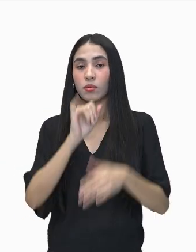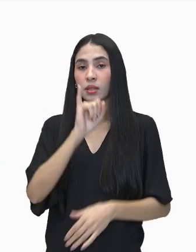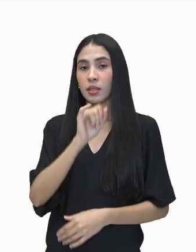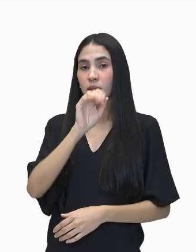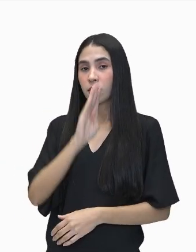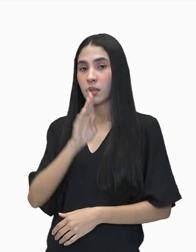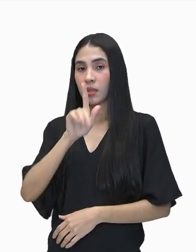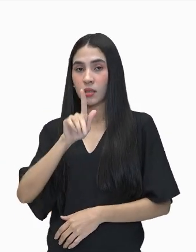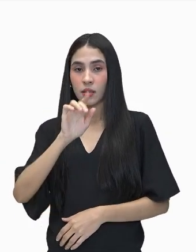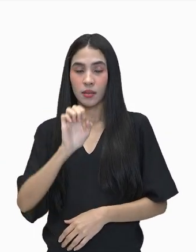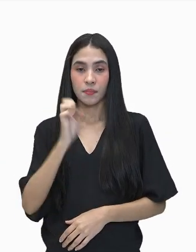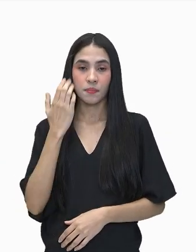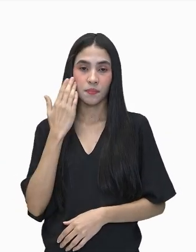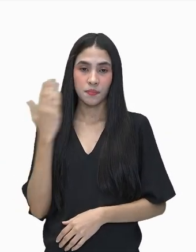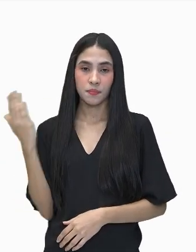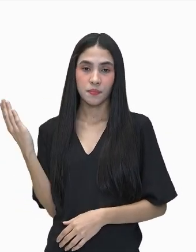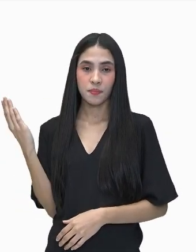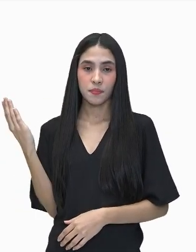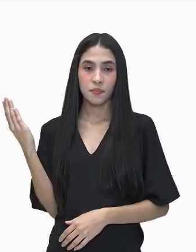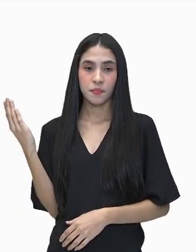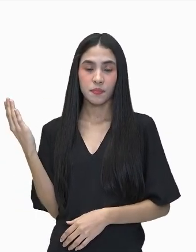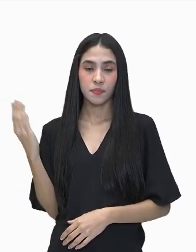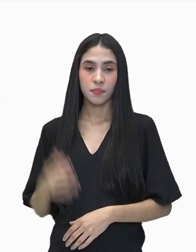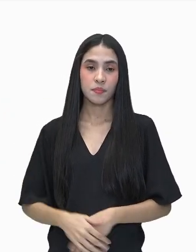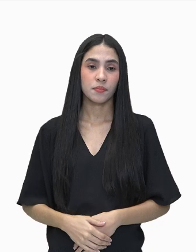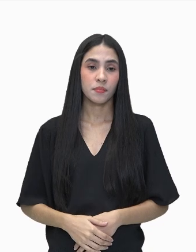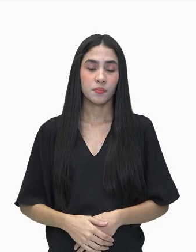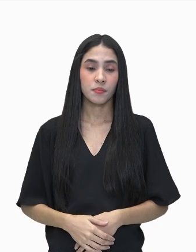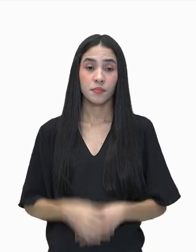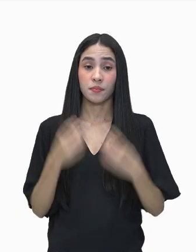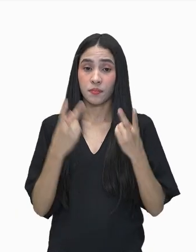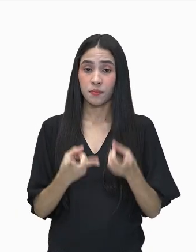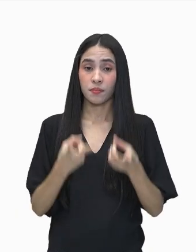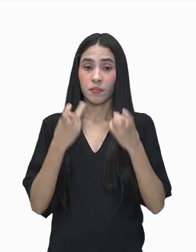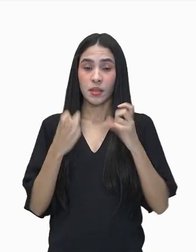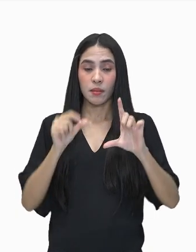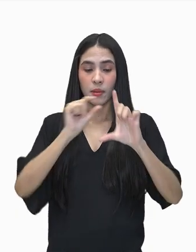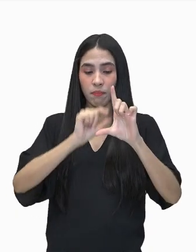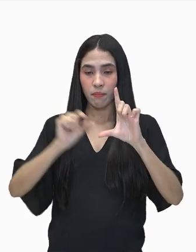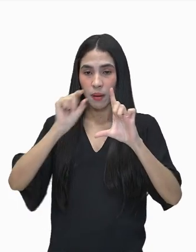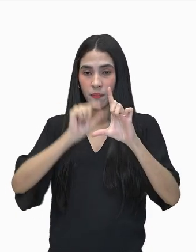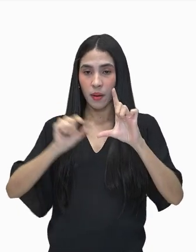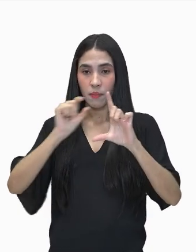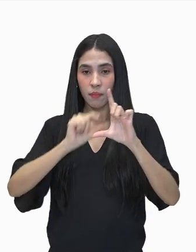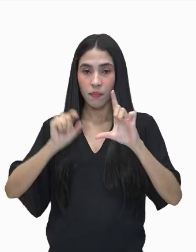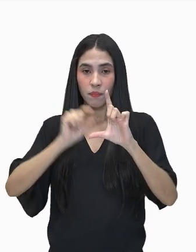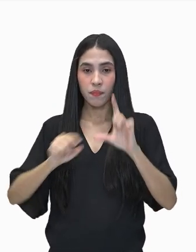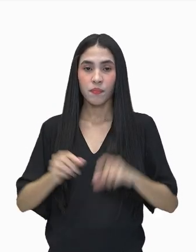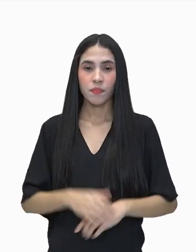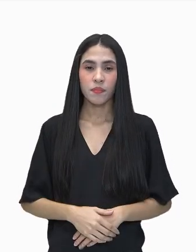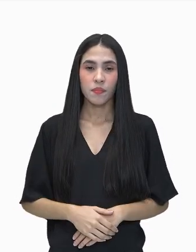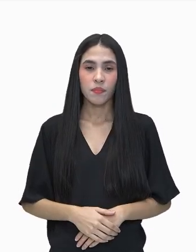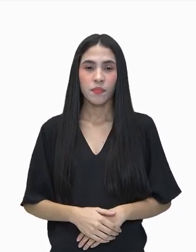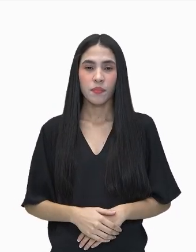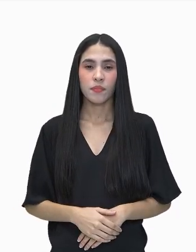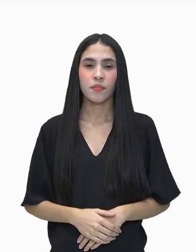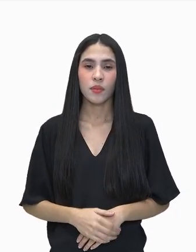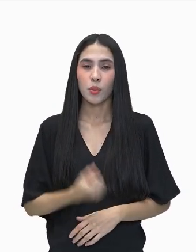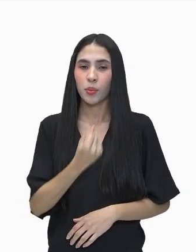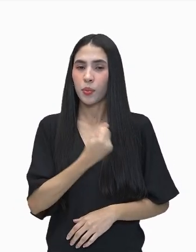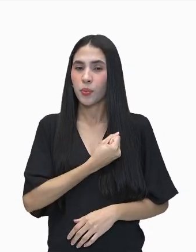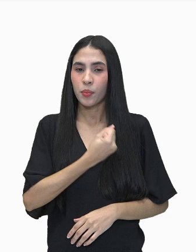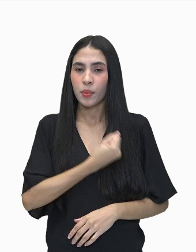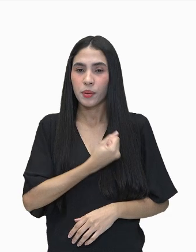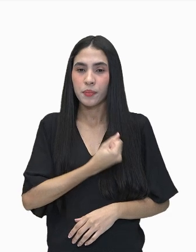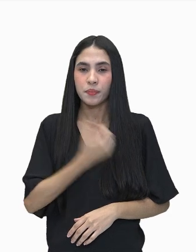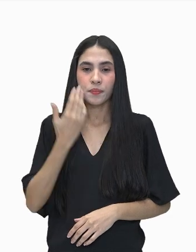de Geografia e Estatística. Então, vamos dar uma olhada aqui nas legendas. Empresa industrial, em números, não